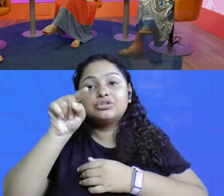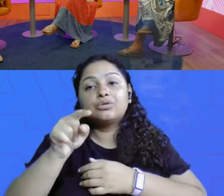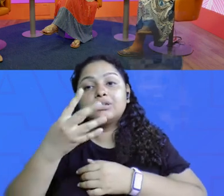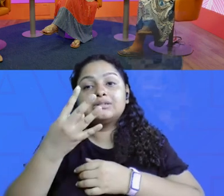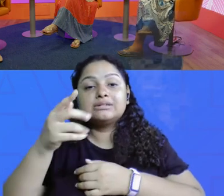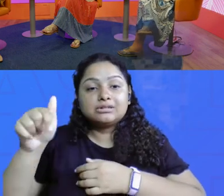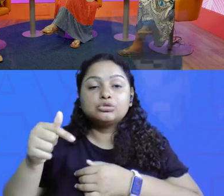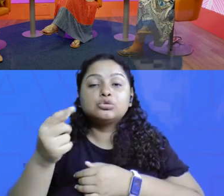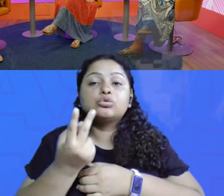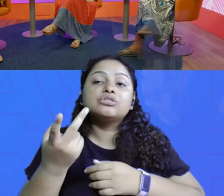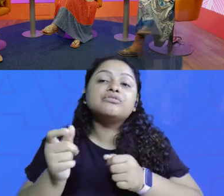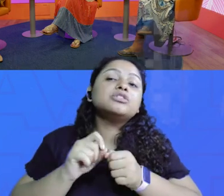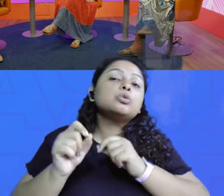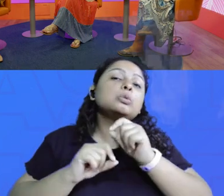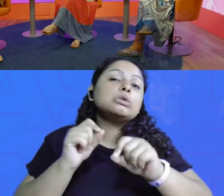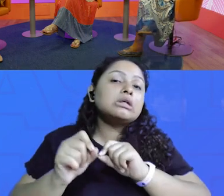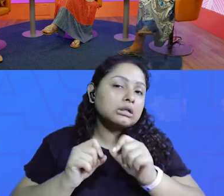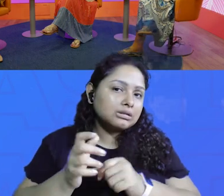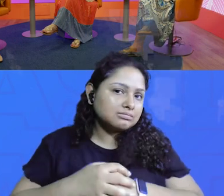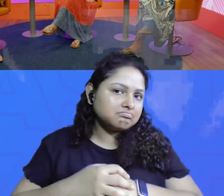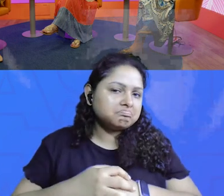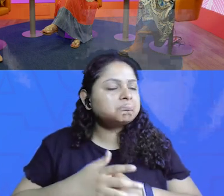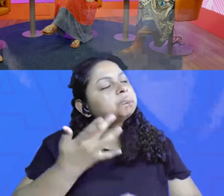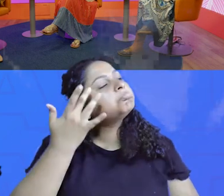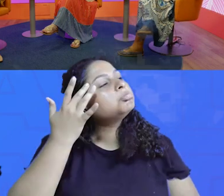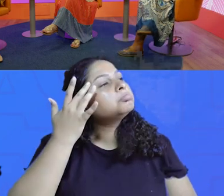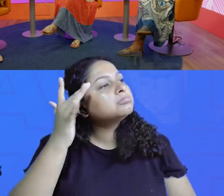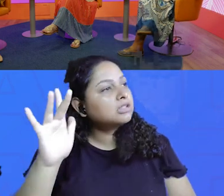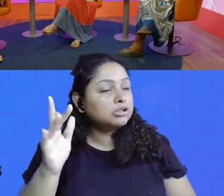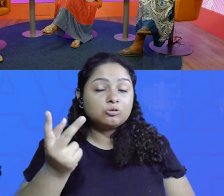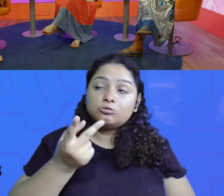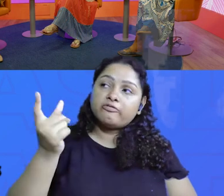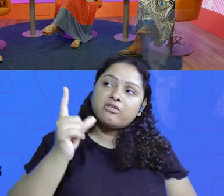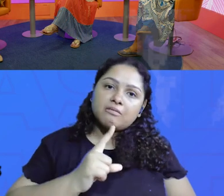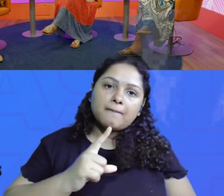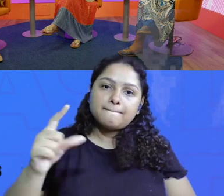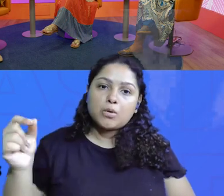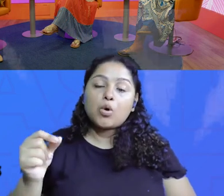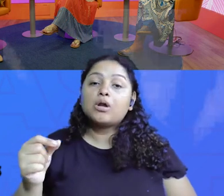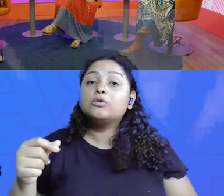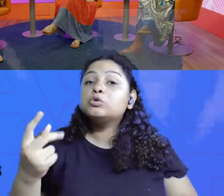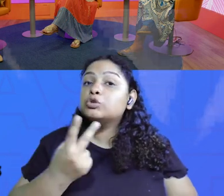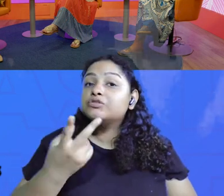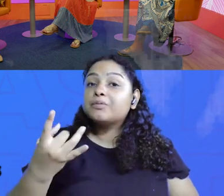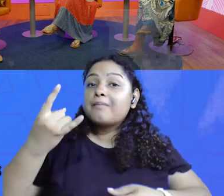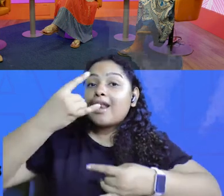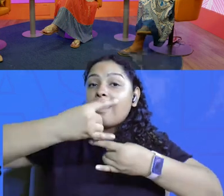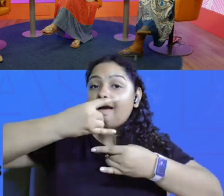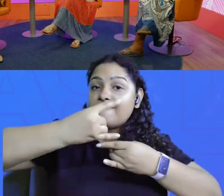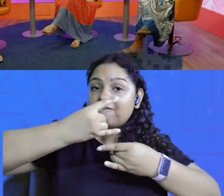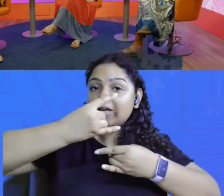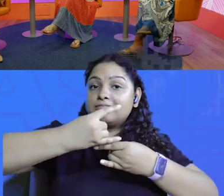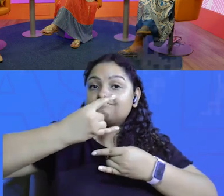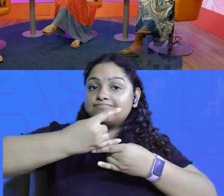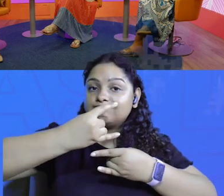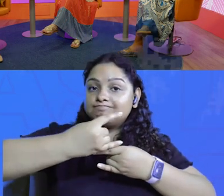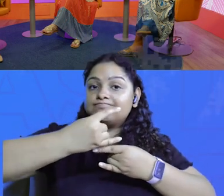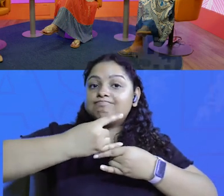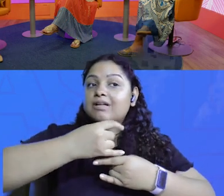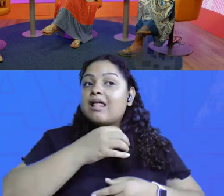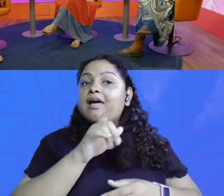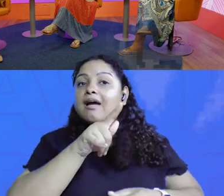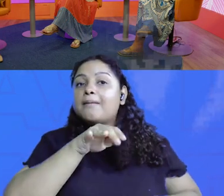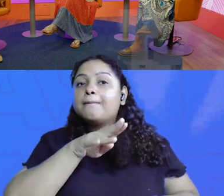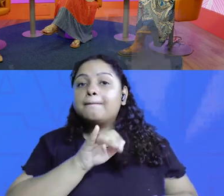sete. A gente está fazendo o que agora? Não sei. Não sei? Estamos indo embora depois de uma live que nós fizemos aqui, né, Gabi?